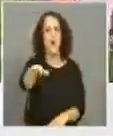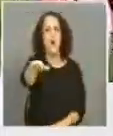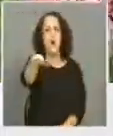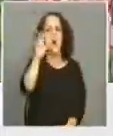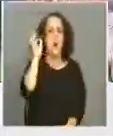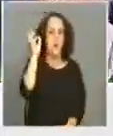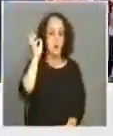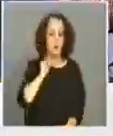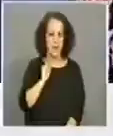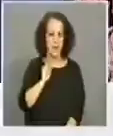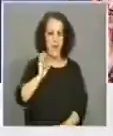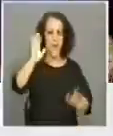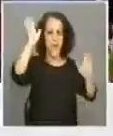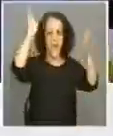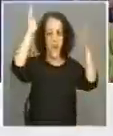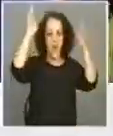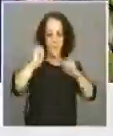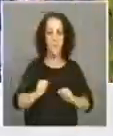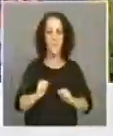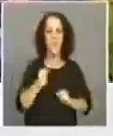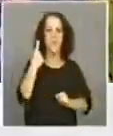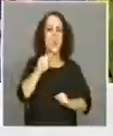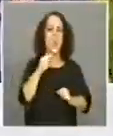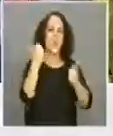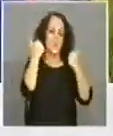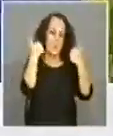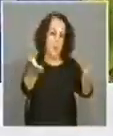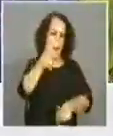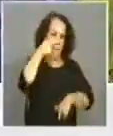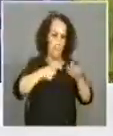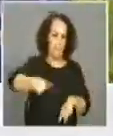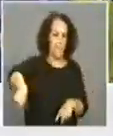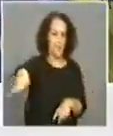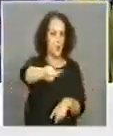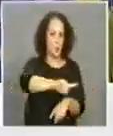Obrigada. Obrigada. Obrigada. Vamos só dar algumas informações aos nossos espectadores relativamente à festa. Obrigada,